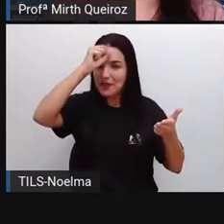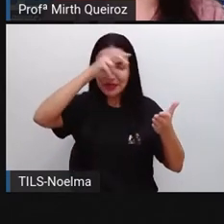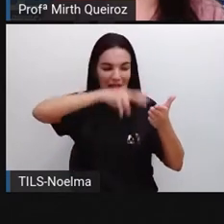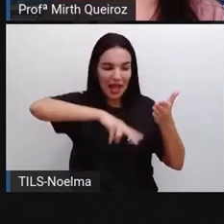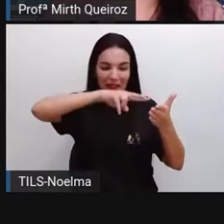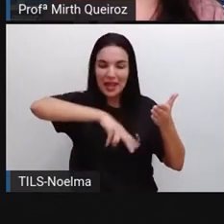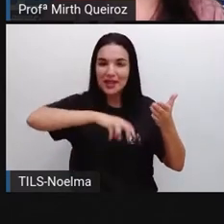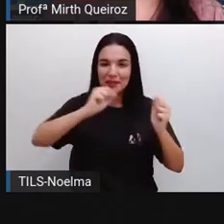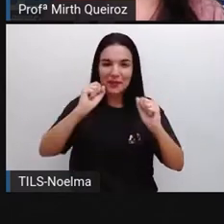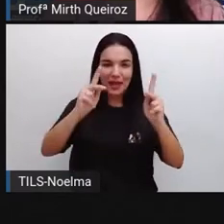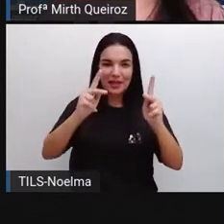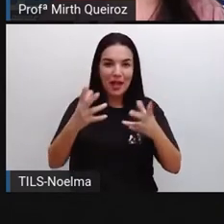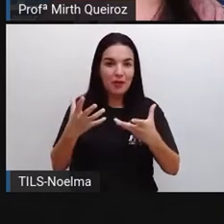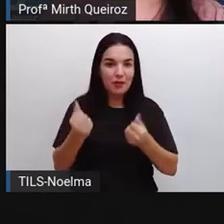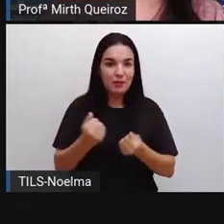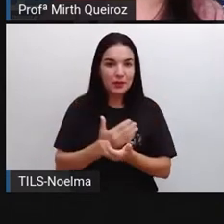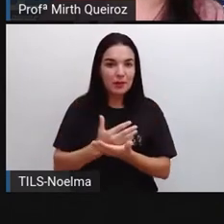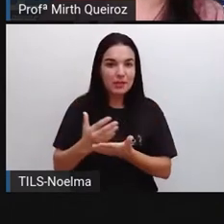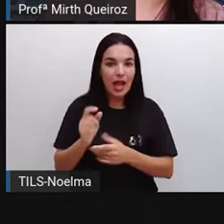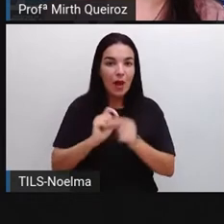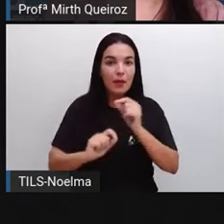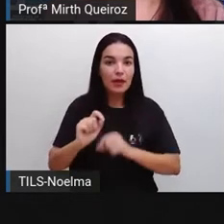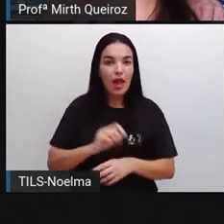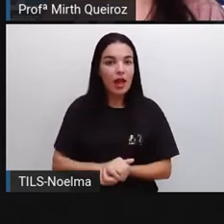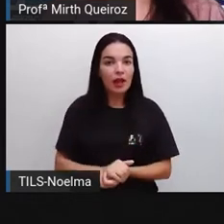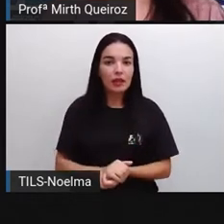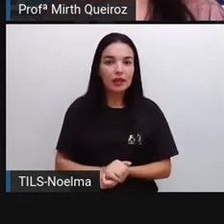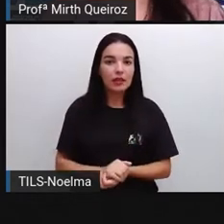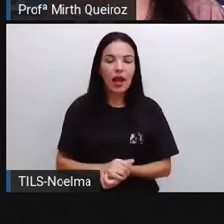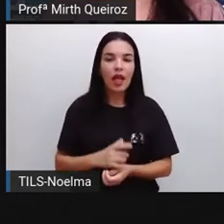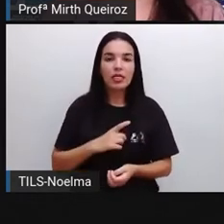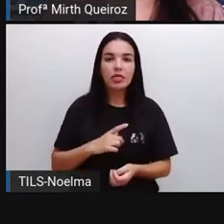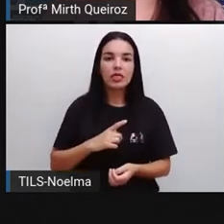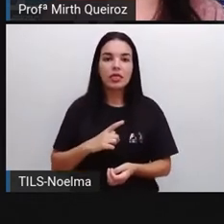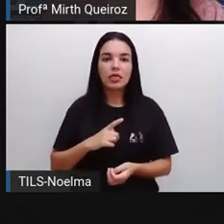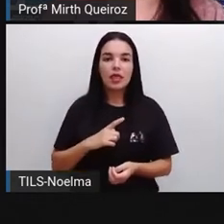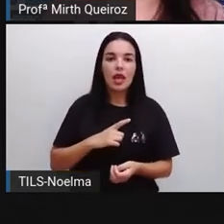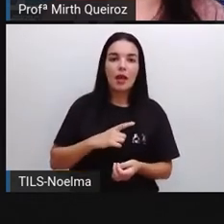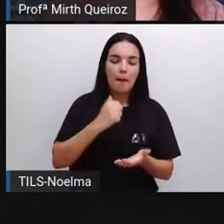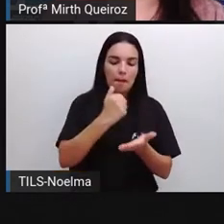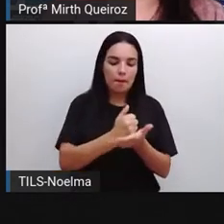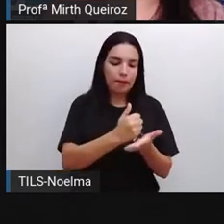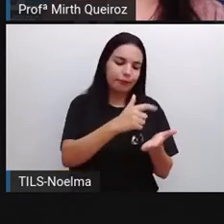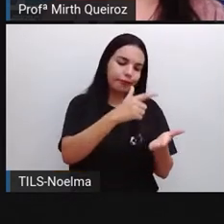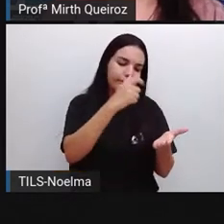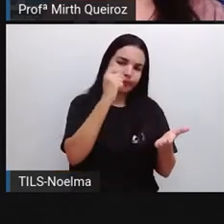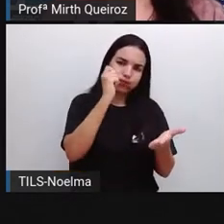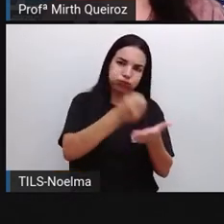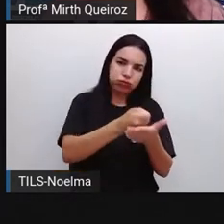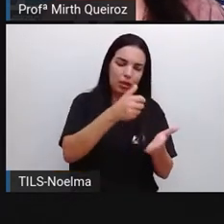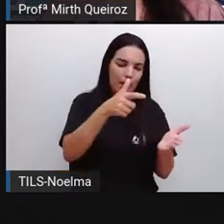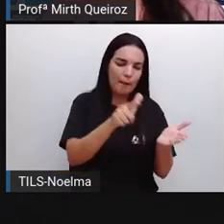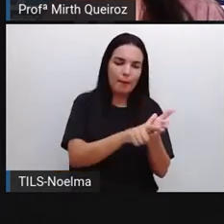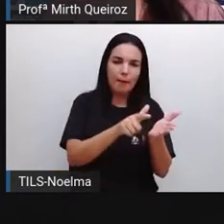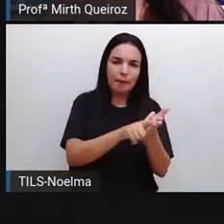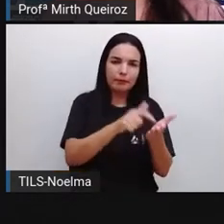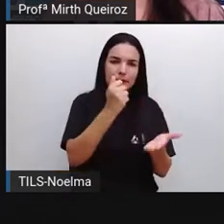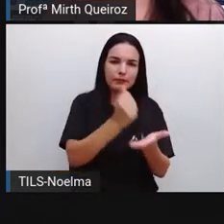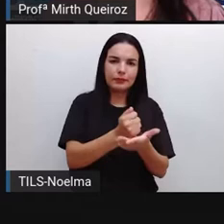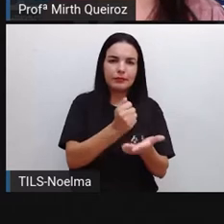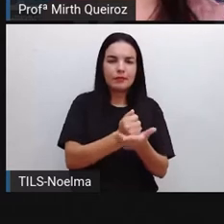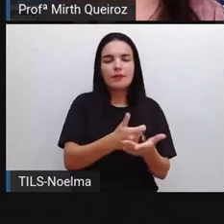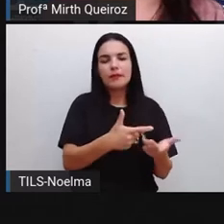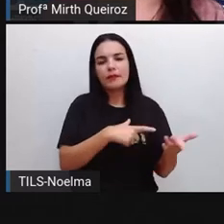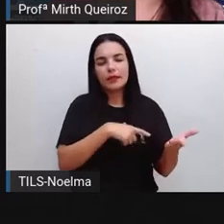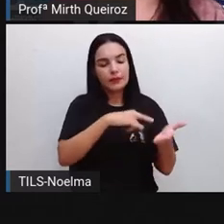conta de água. Mas para começar, eu trouxe aqui um vídeo para vocês falando sobre esse tipo de gênero textual,